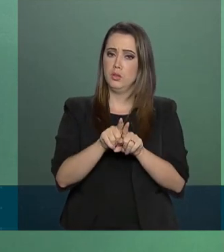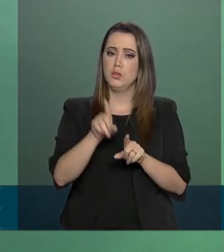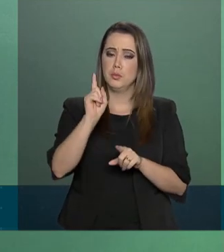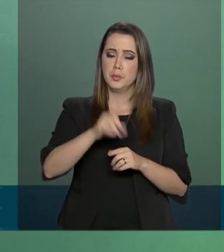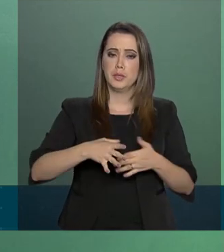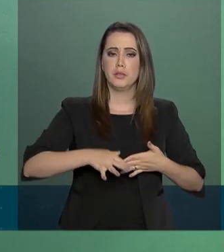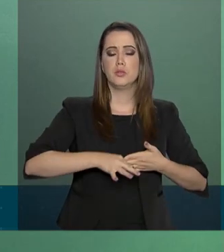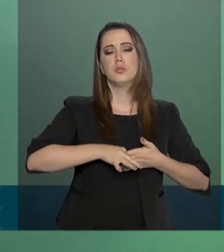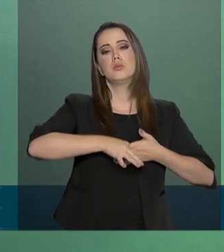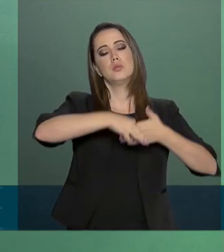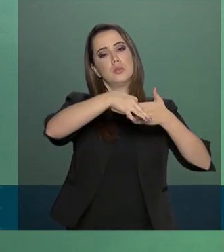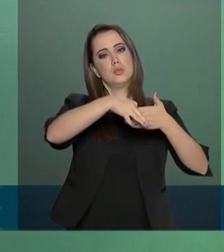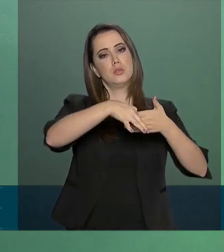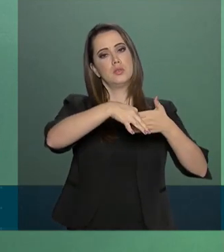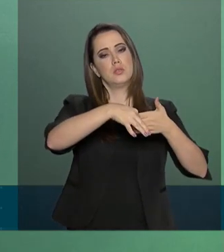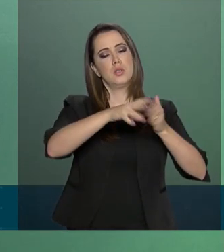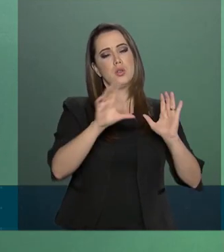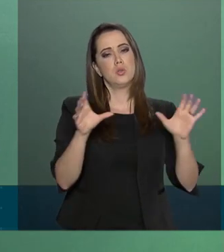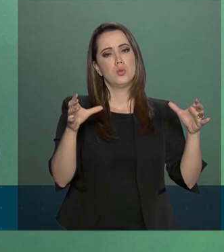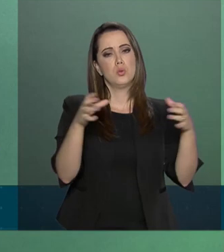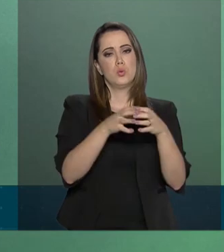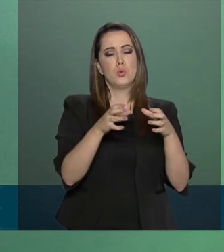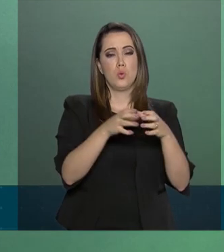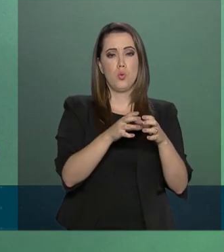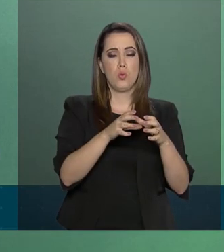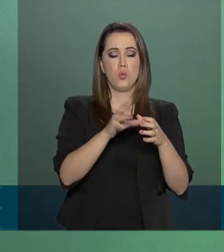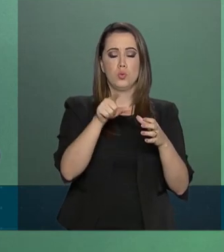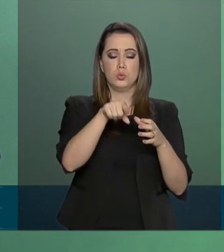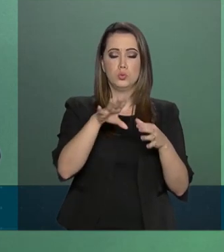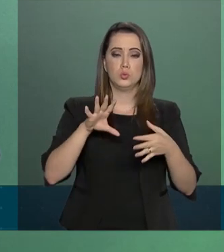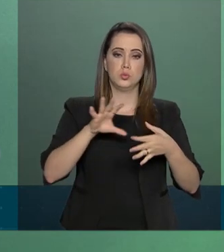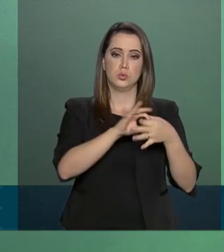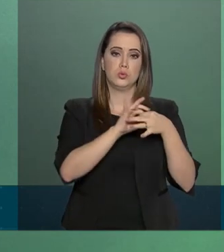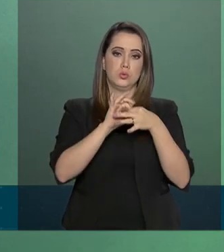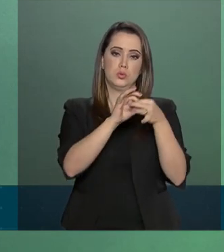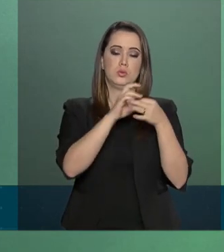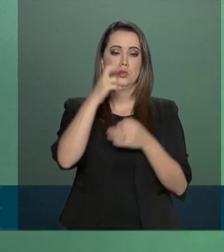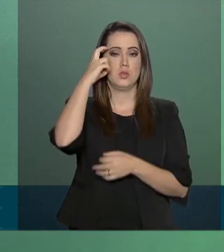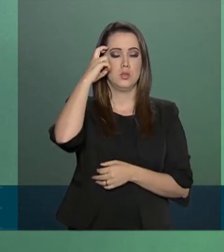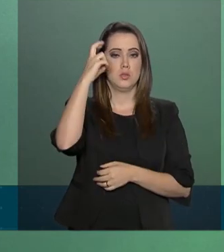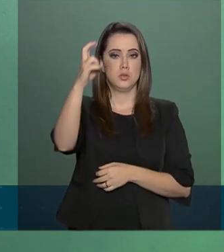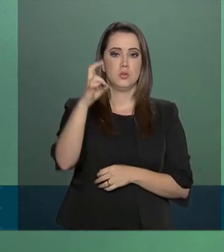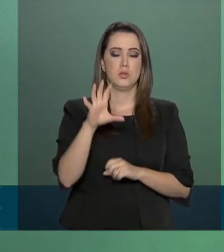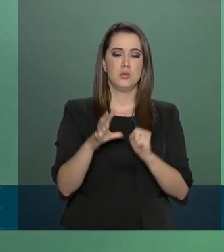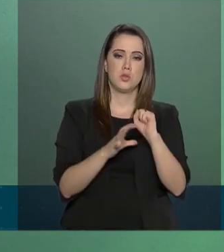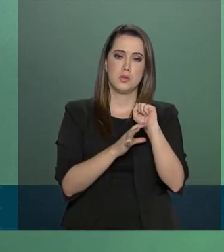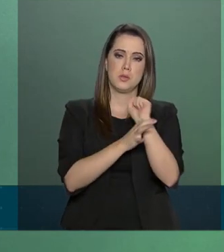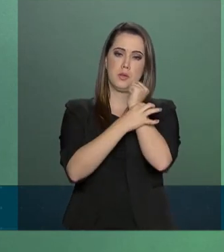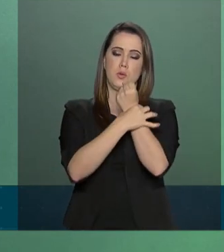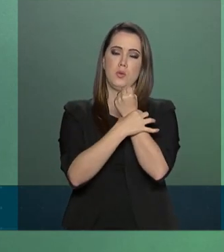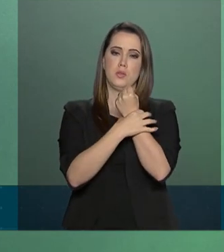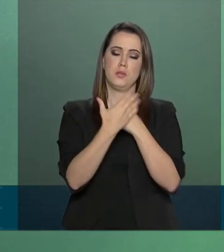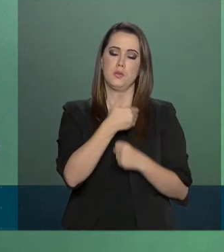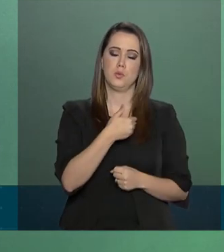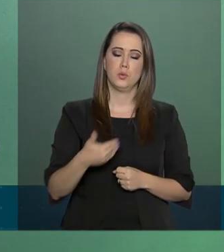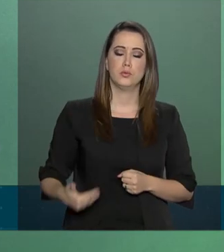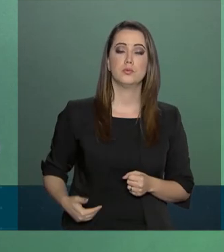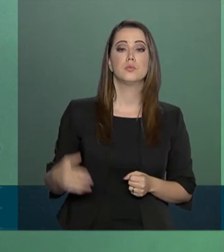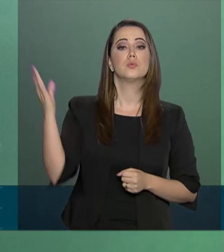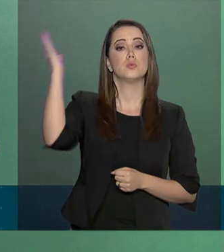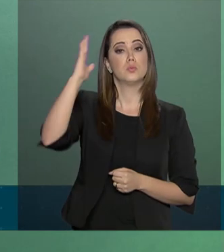coordenador da Rede de Centros Integrados de Inteligência de Segurança Pública do país.